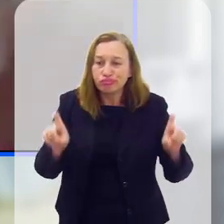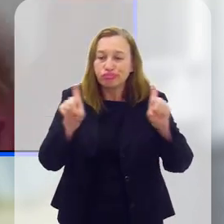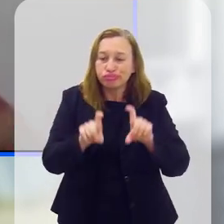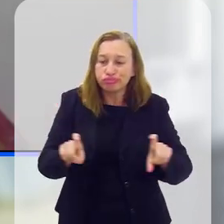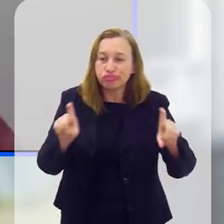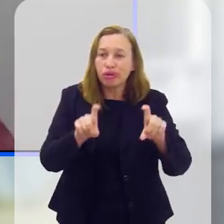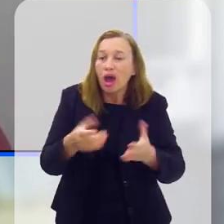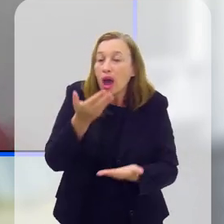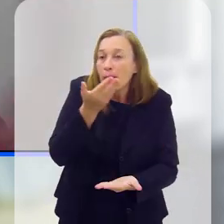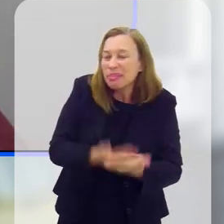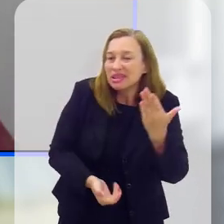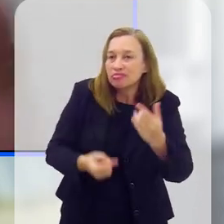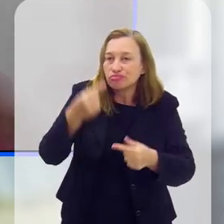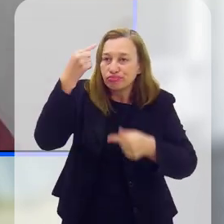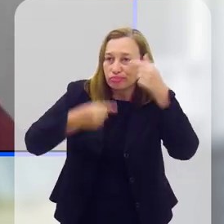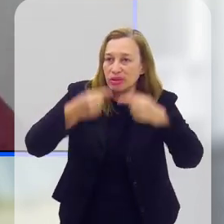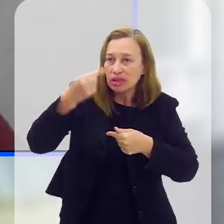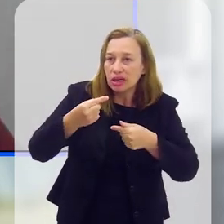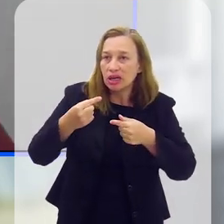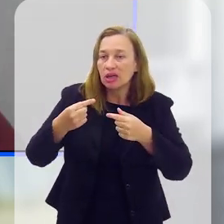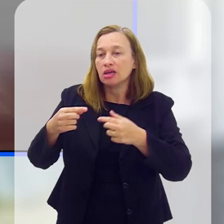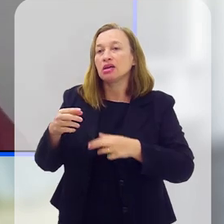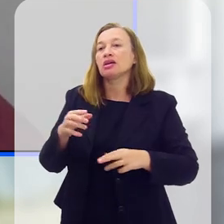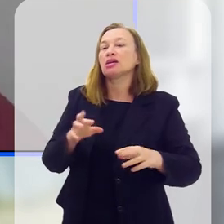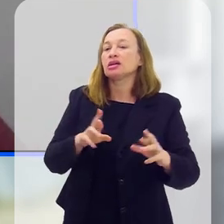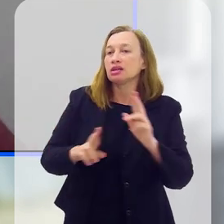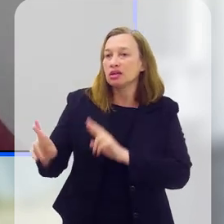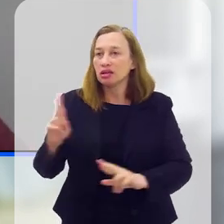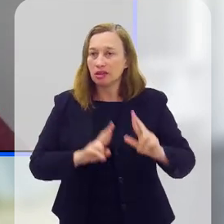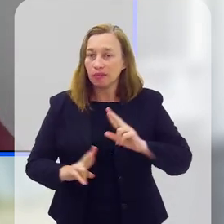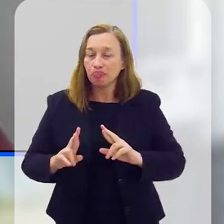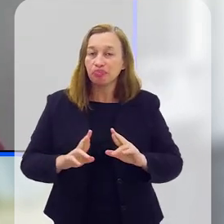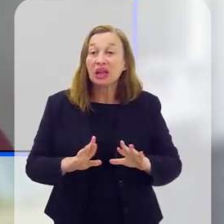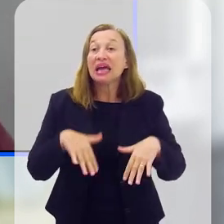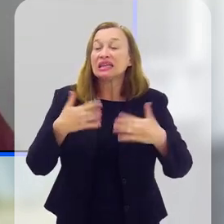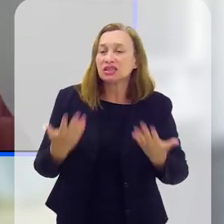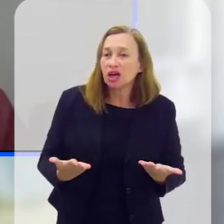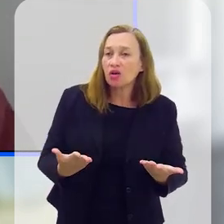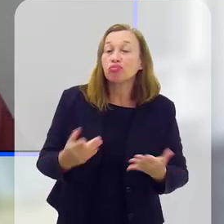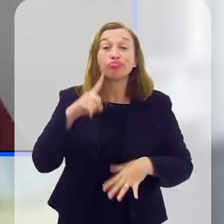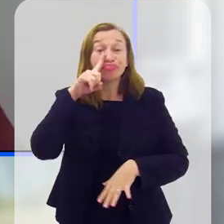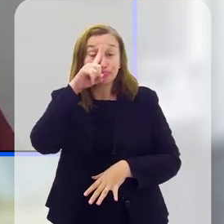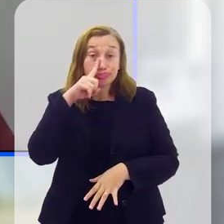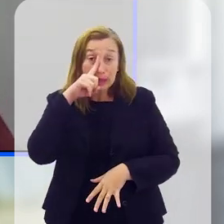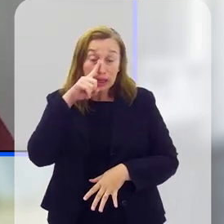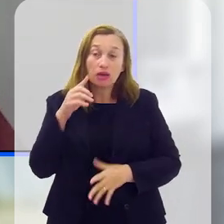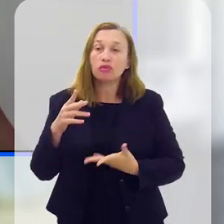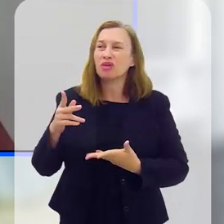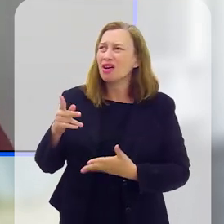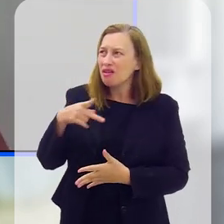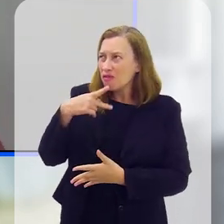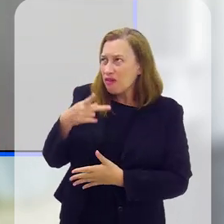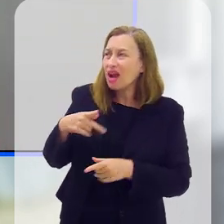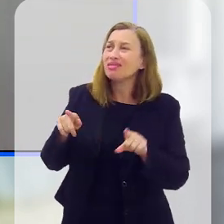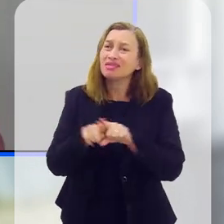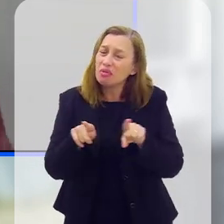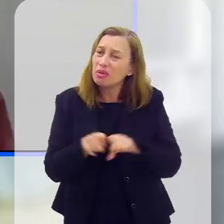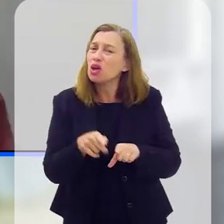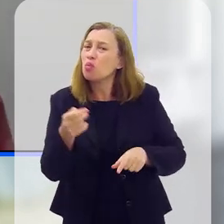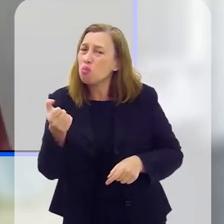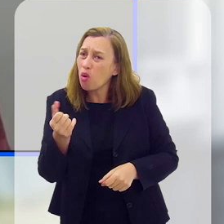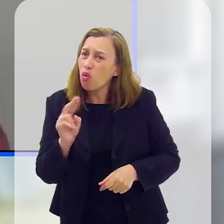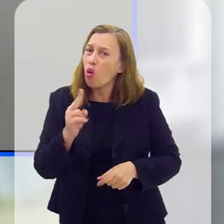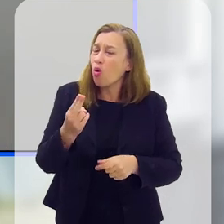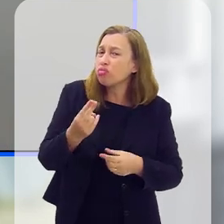coisas, e perdem a capacidade de se socializar. Então, são fatores de risco importante que dizem um